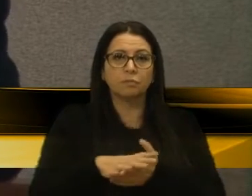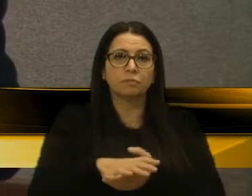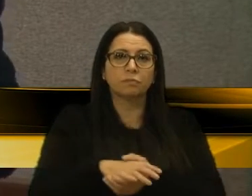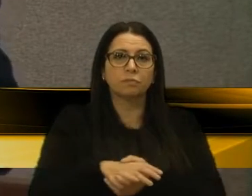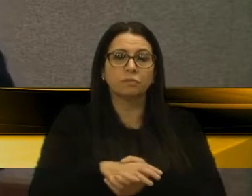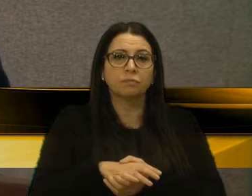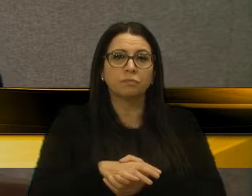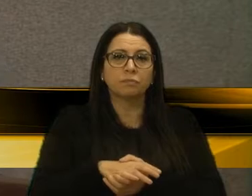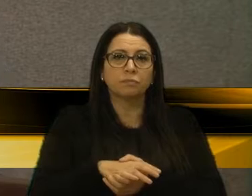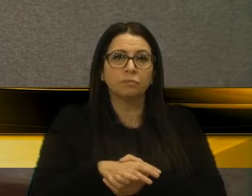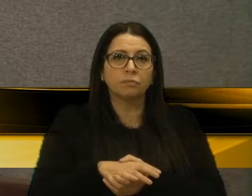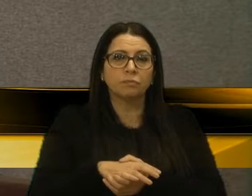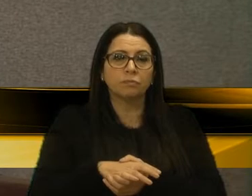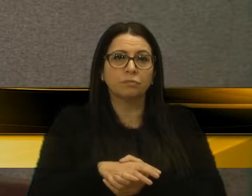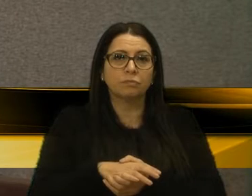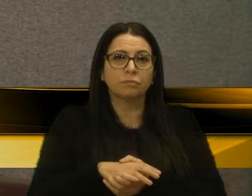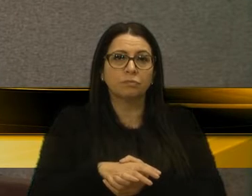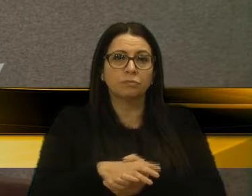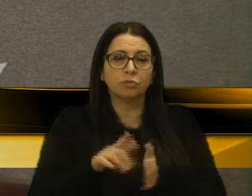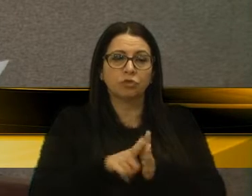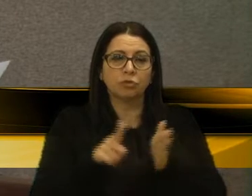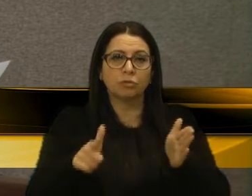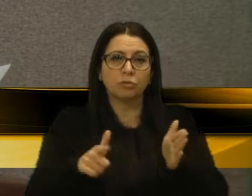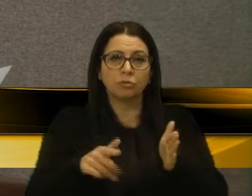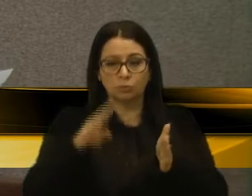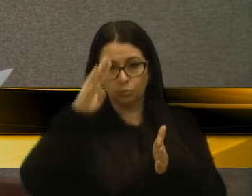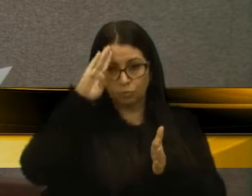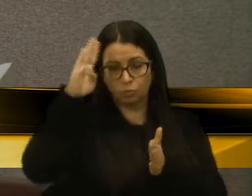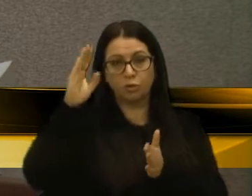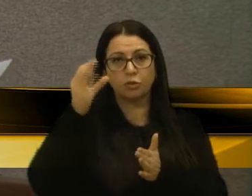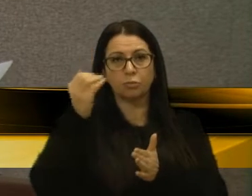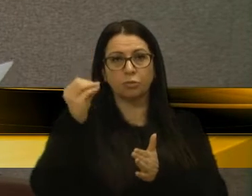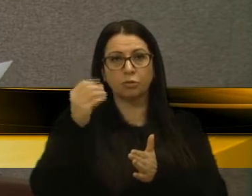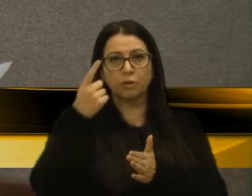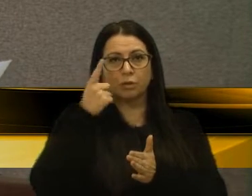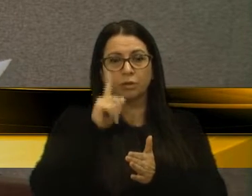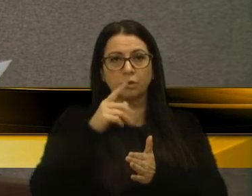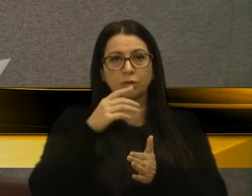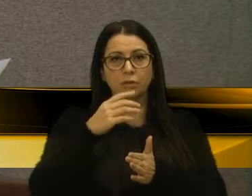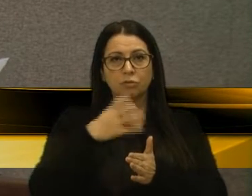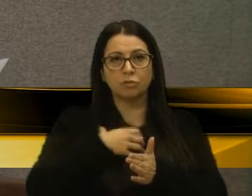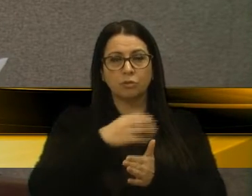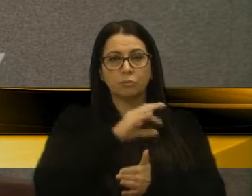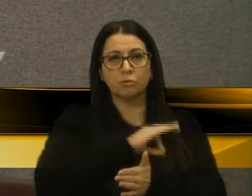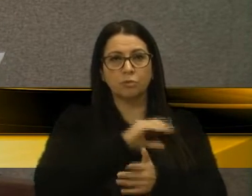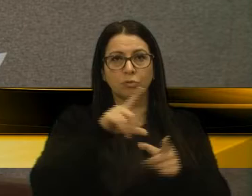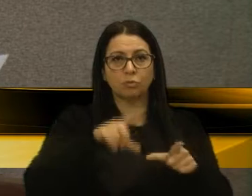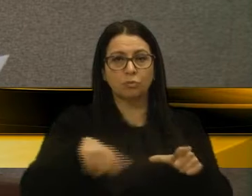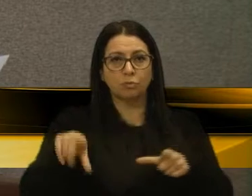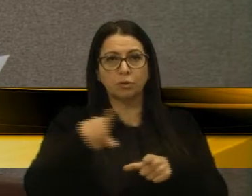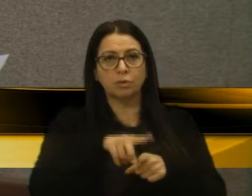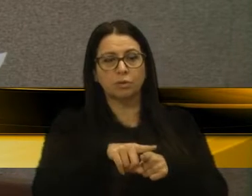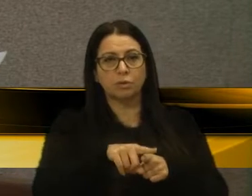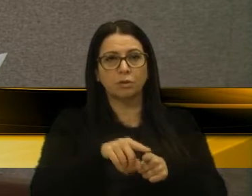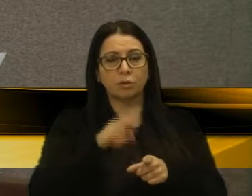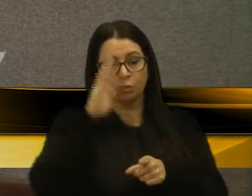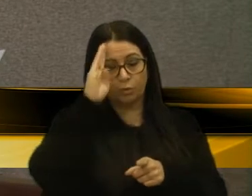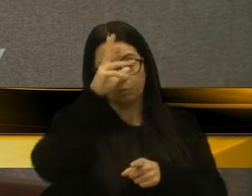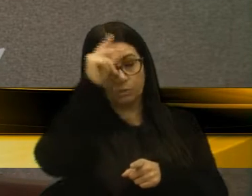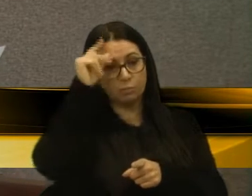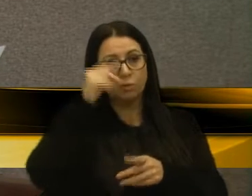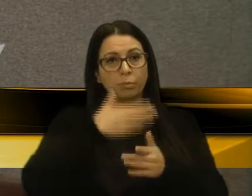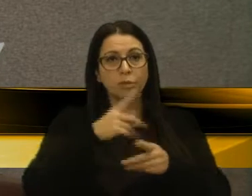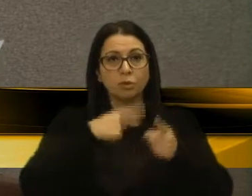a capital, então aqui ó, zero hora de hoje, guarda de Porto Alegre ganha jeito de polícia local, a guarda municipal de Porto Alegre